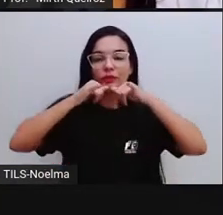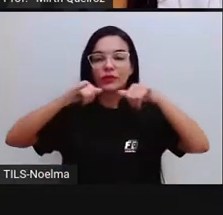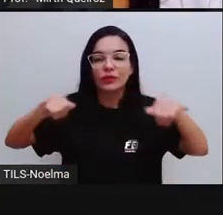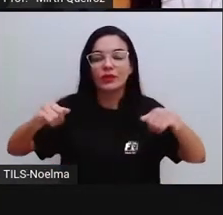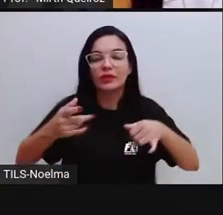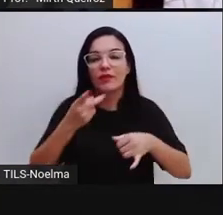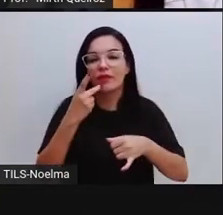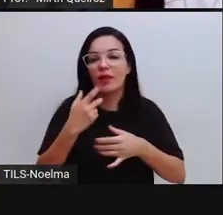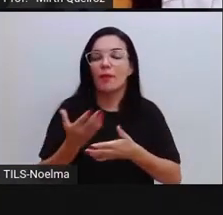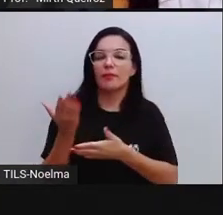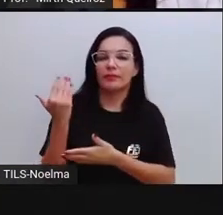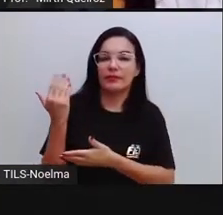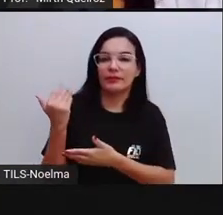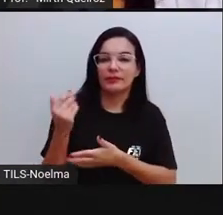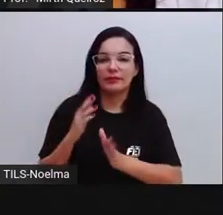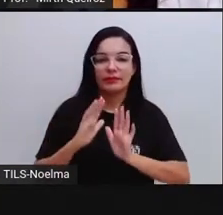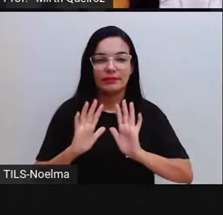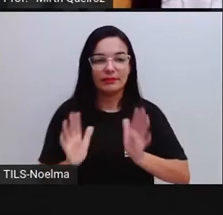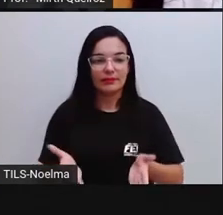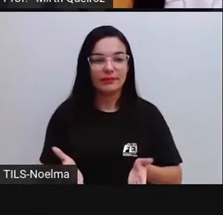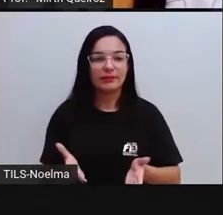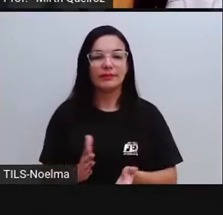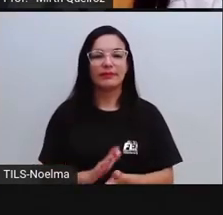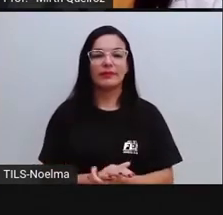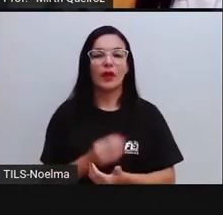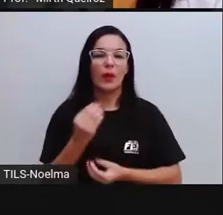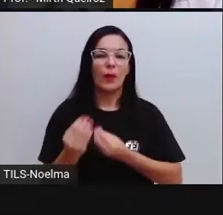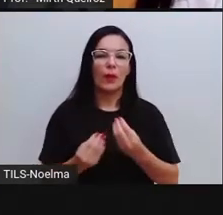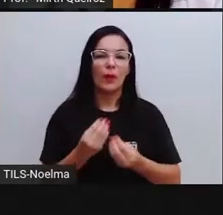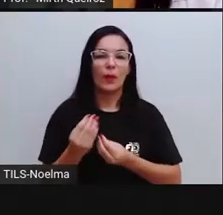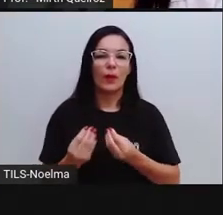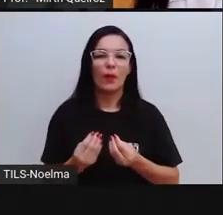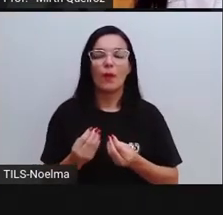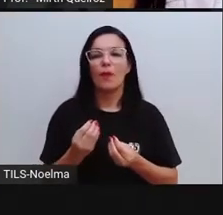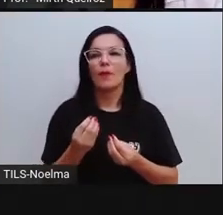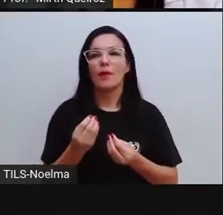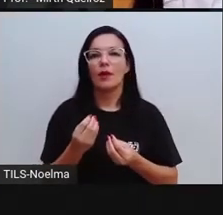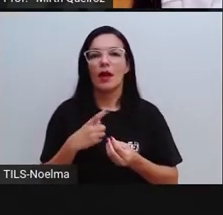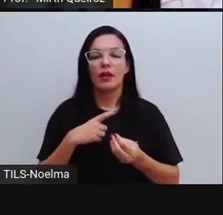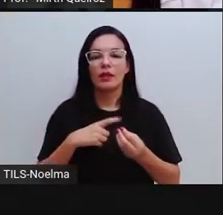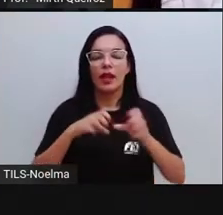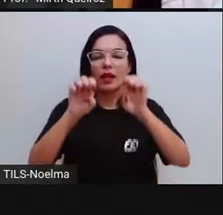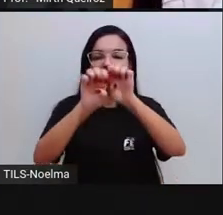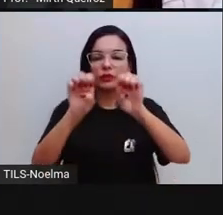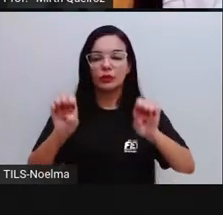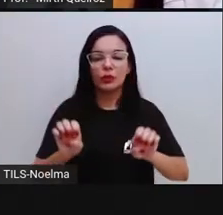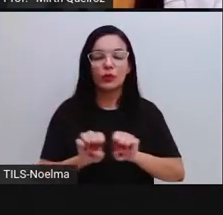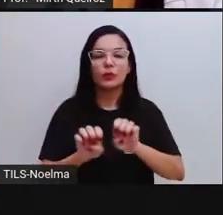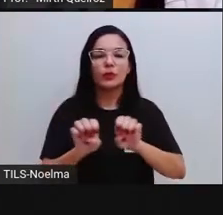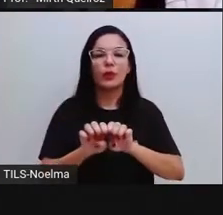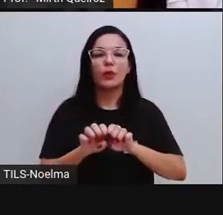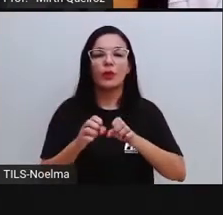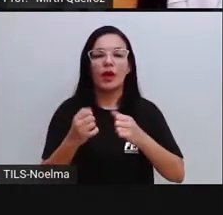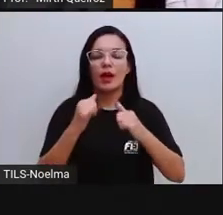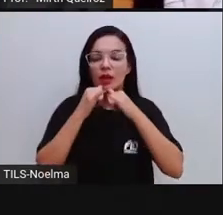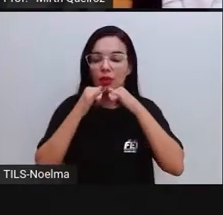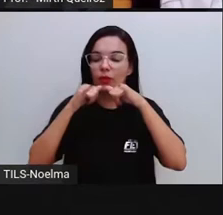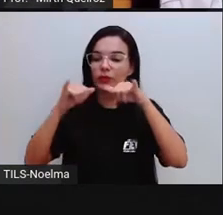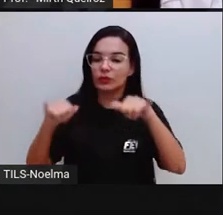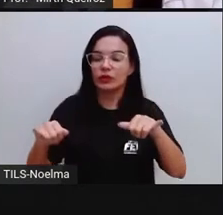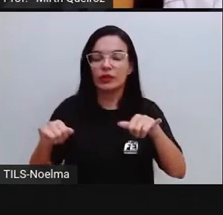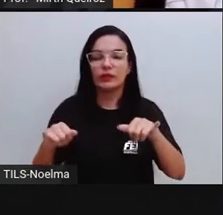sobre a notícia, como é que é composta uma notícia, né? Como é que ela se configura aí, a questão da própria